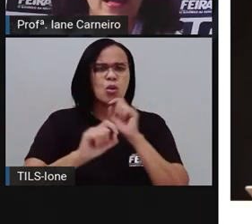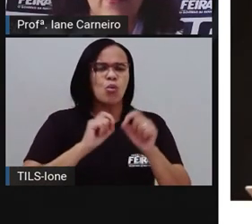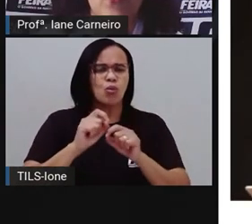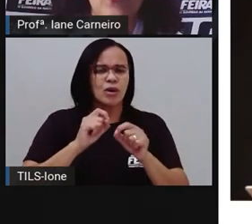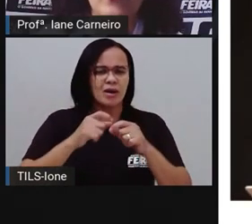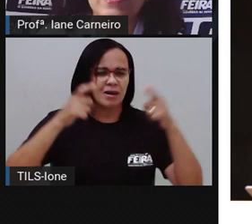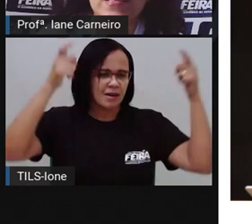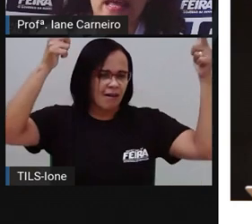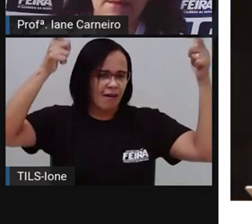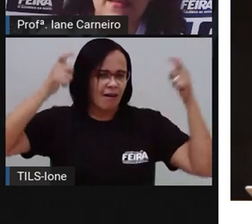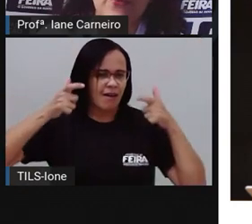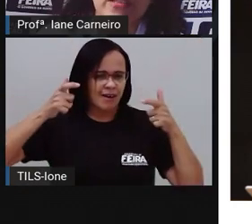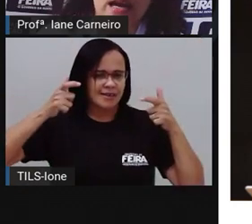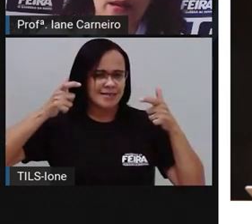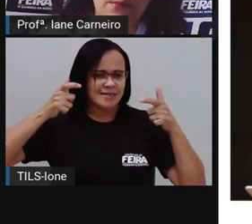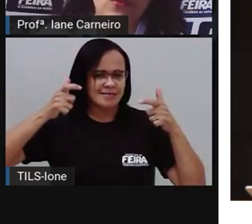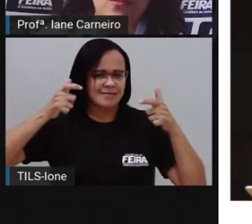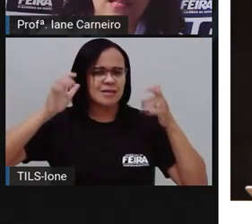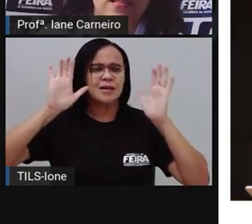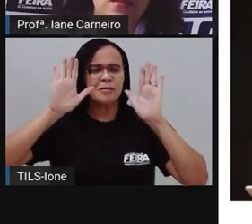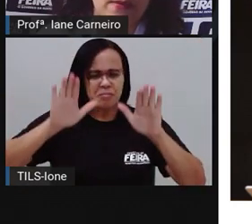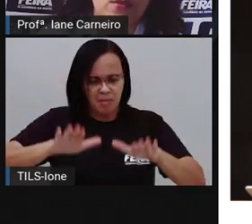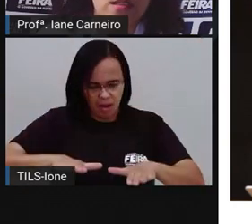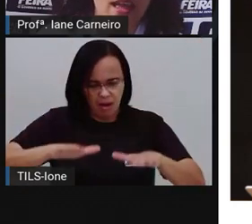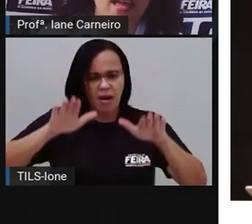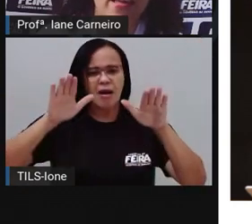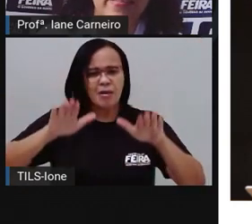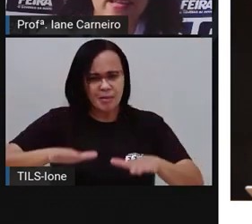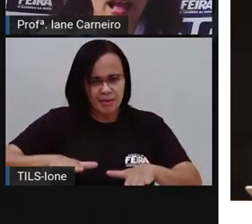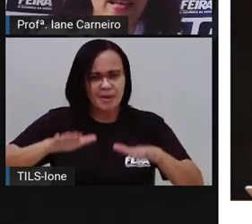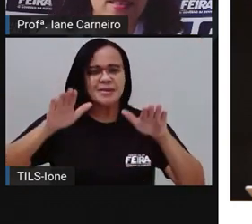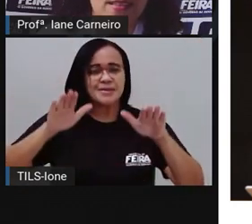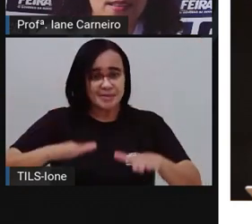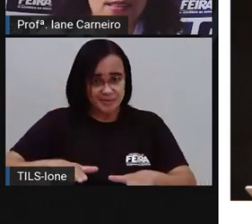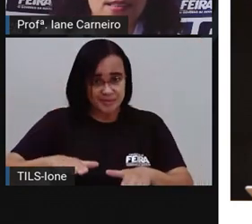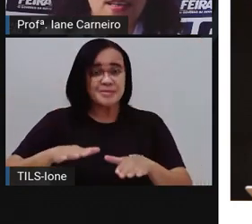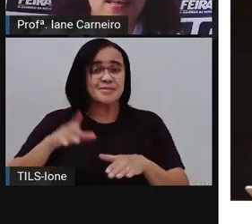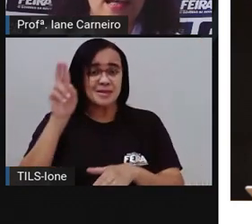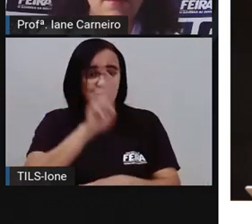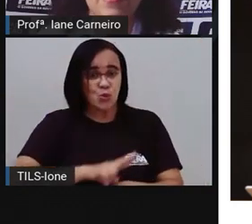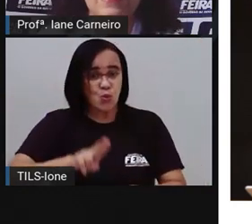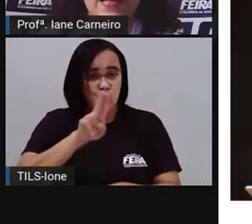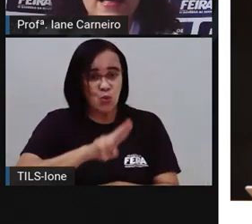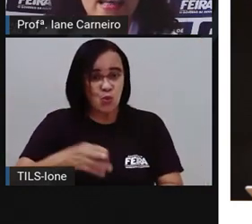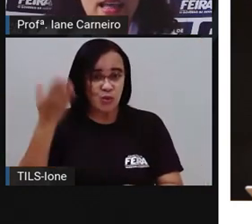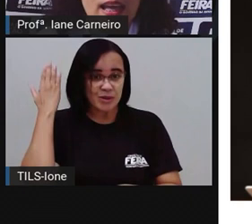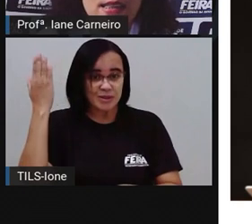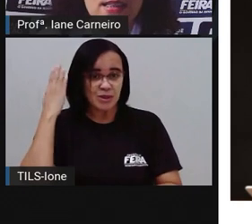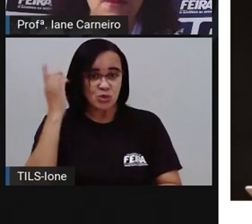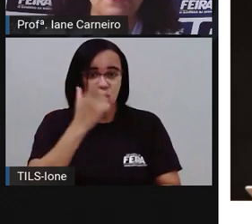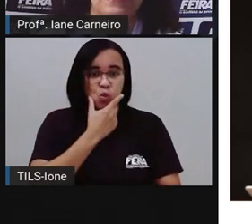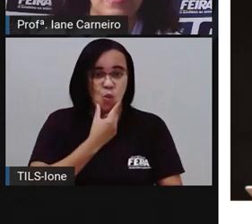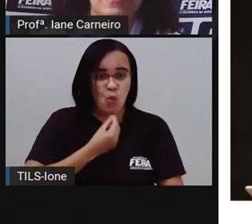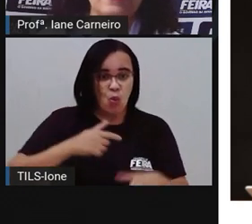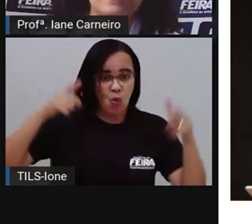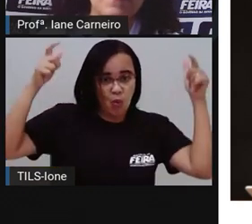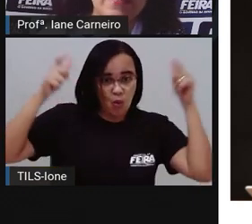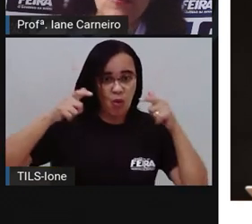Eram cores muito usadas pelos reis e rainhas. Representa riqueza,